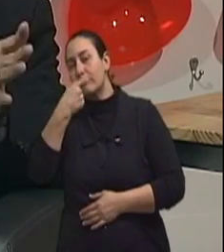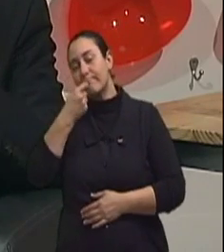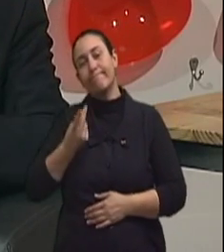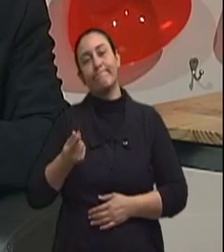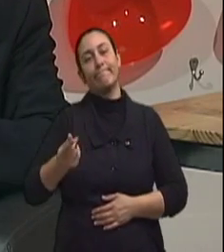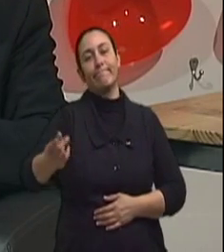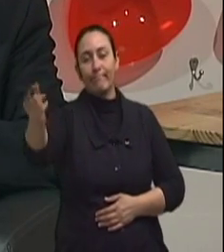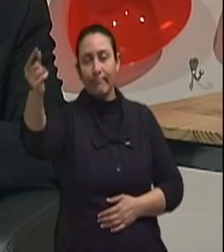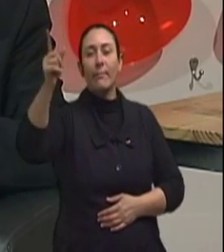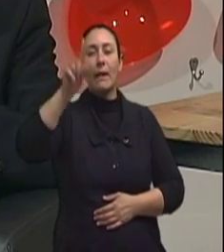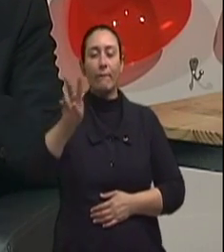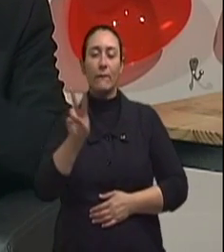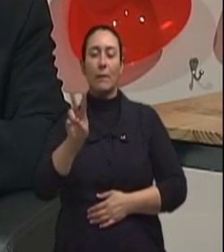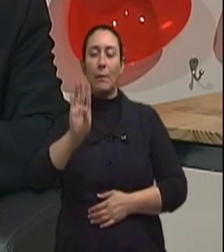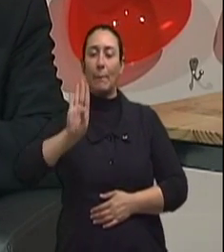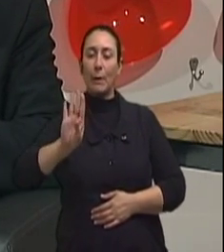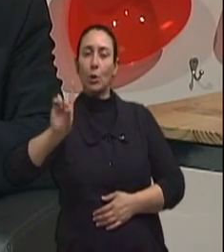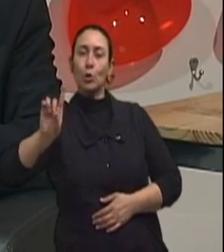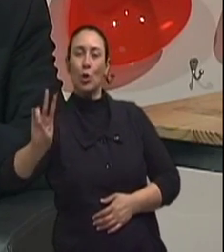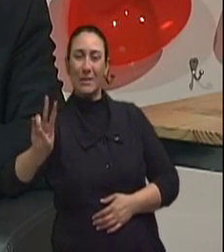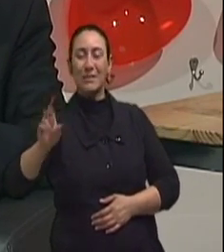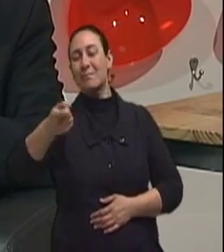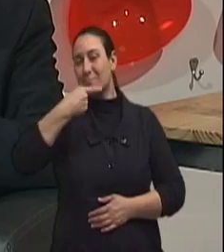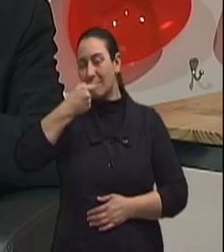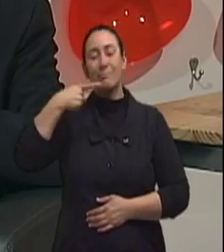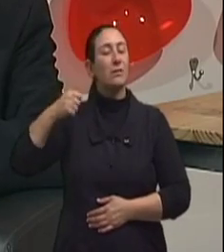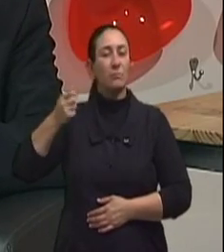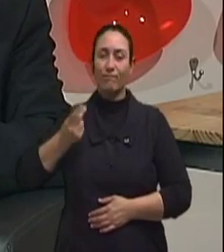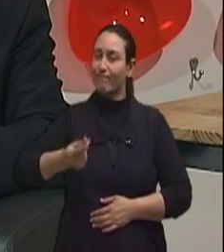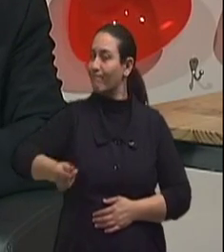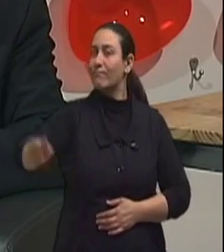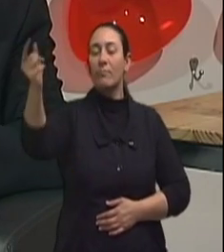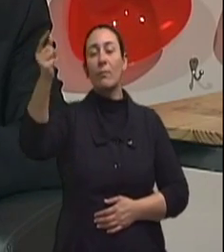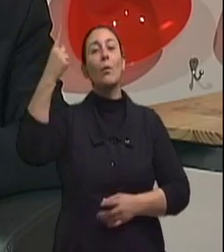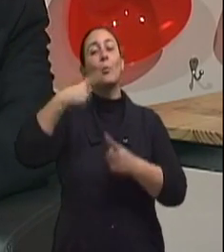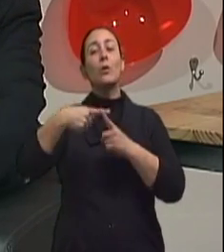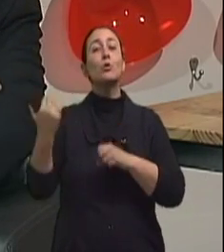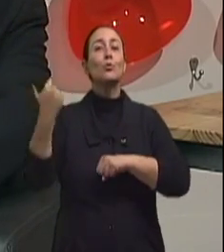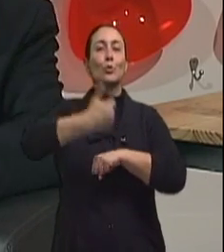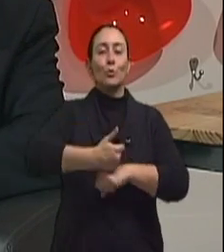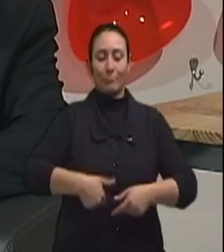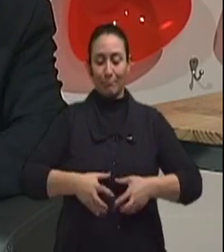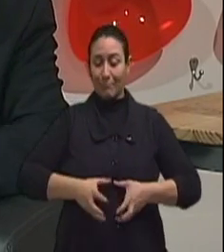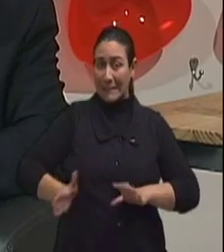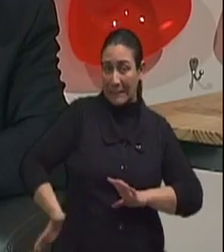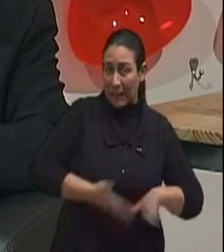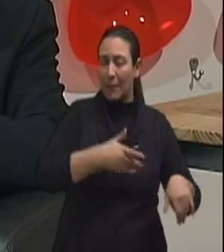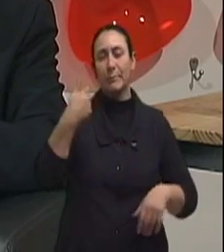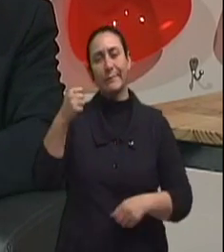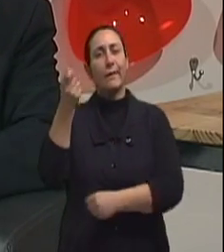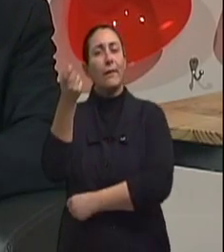vida. Porque com a tirada do estômago, a absorção de vitamina B12 via oral deixa de existir. Então, precisa fazer uma injeção